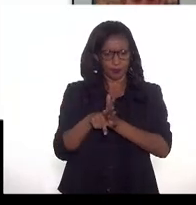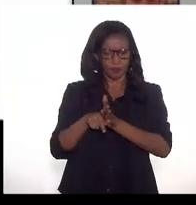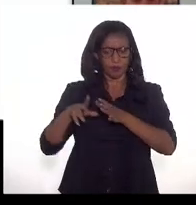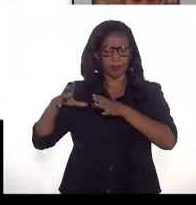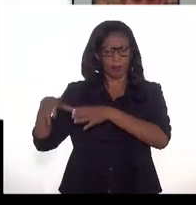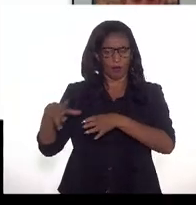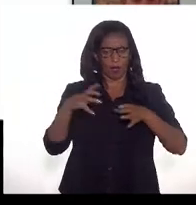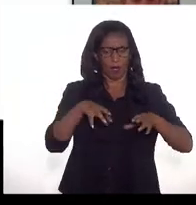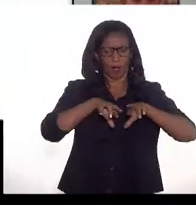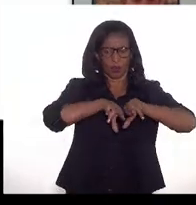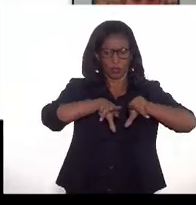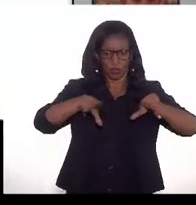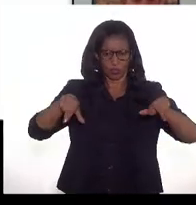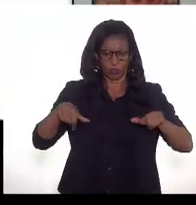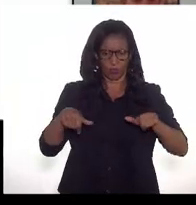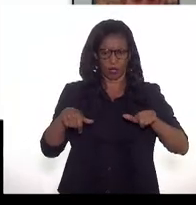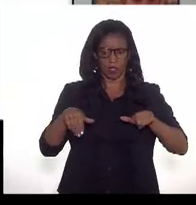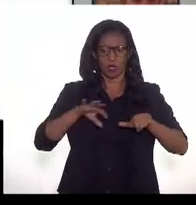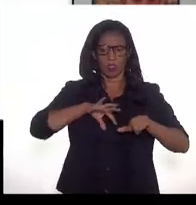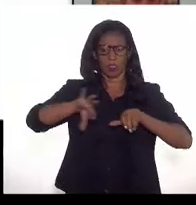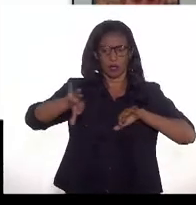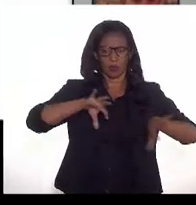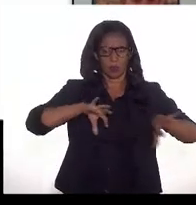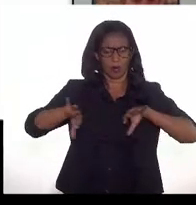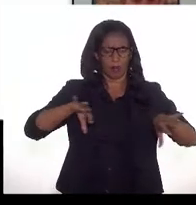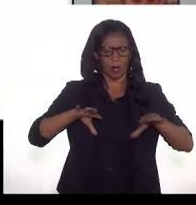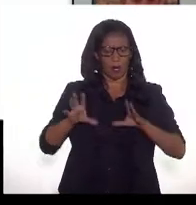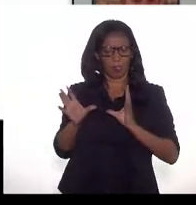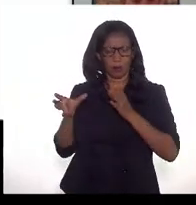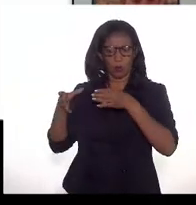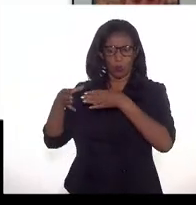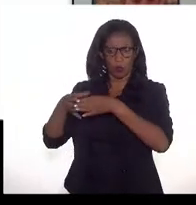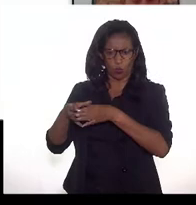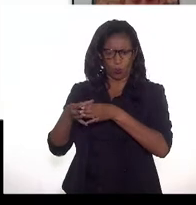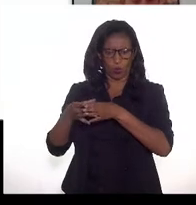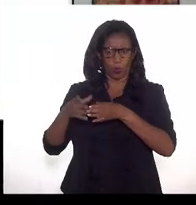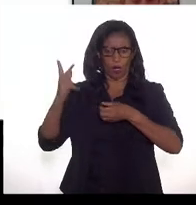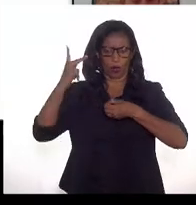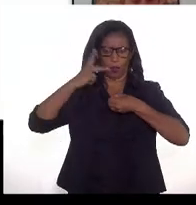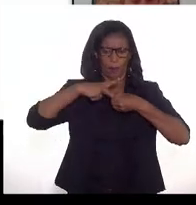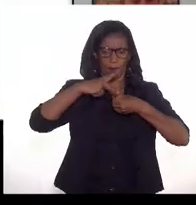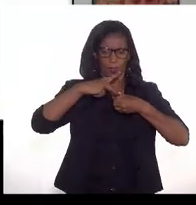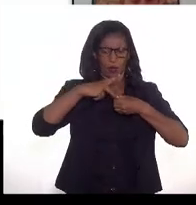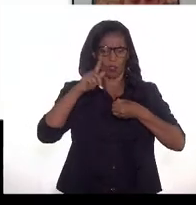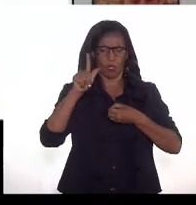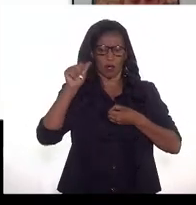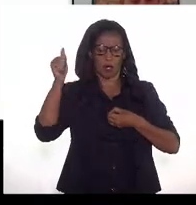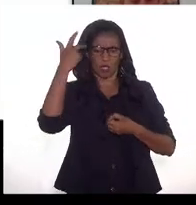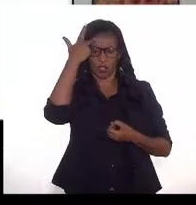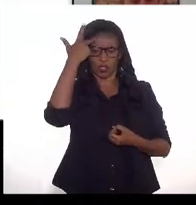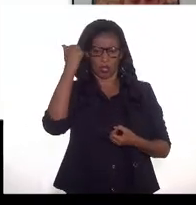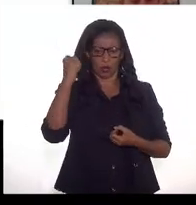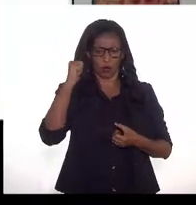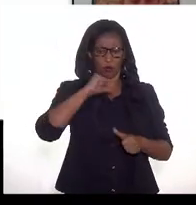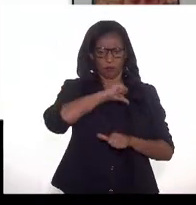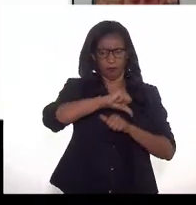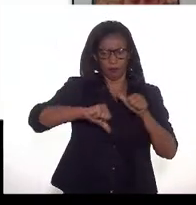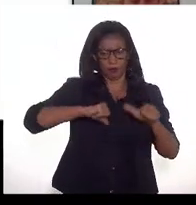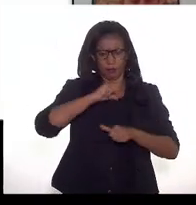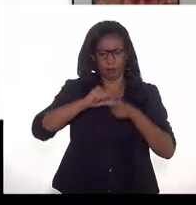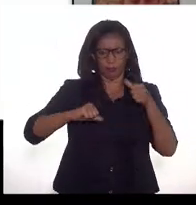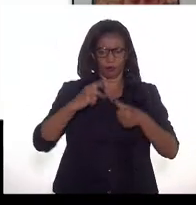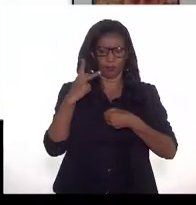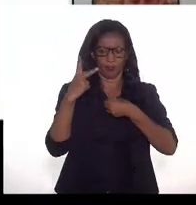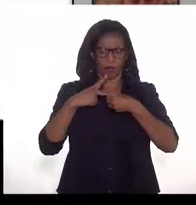serão rateados para um determinado campo com base no volume de petróleo e gás natural convertido em petróleo